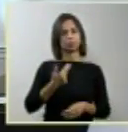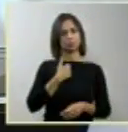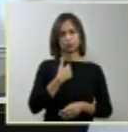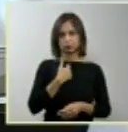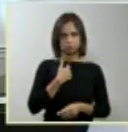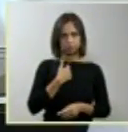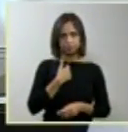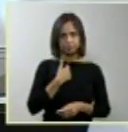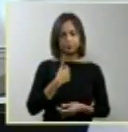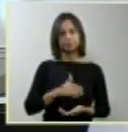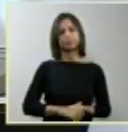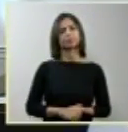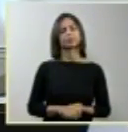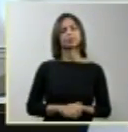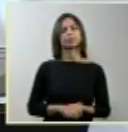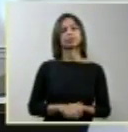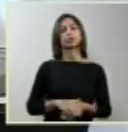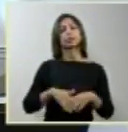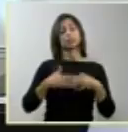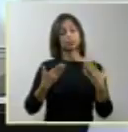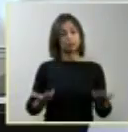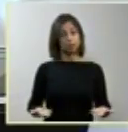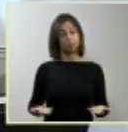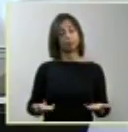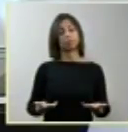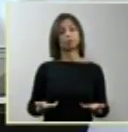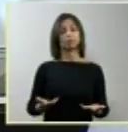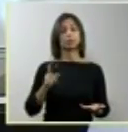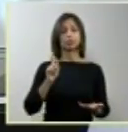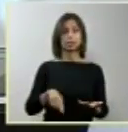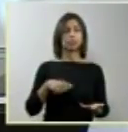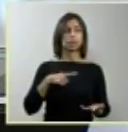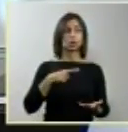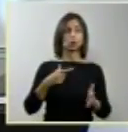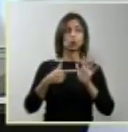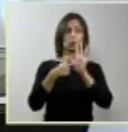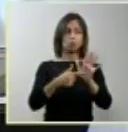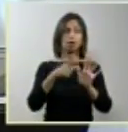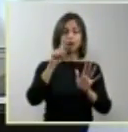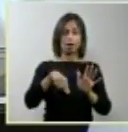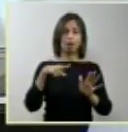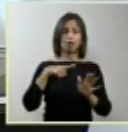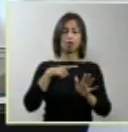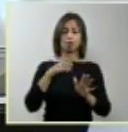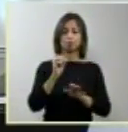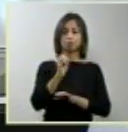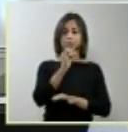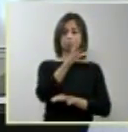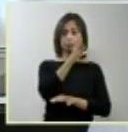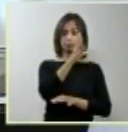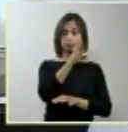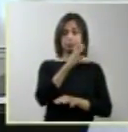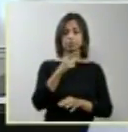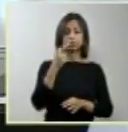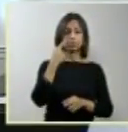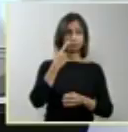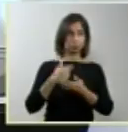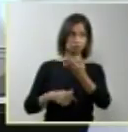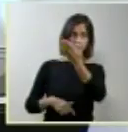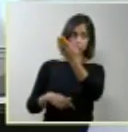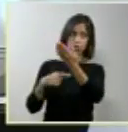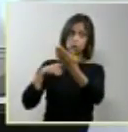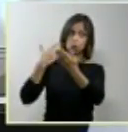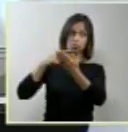E esta é a condição de um feto anencefálico, ele não tem crânio e não tem